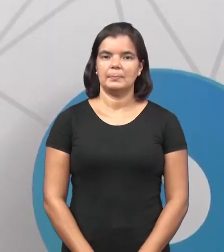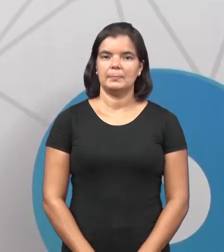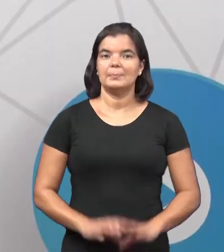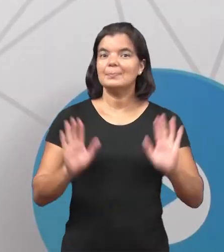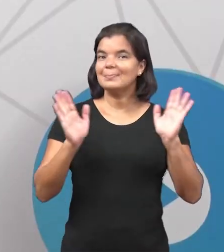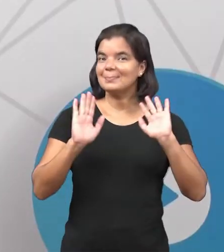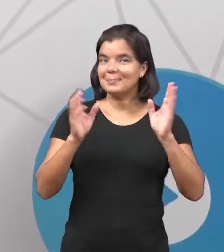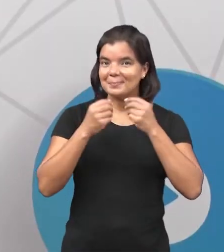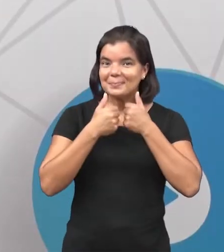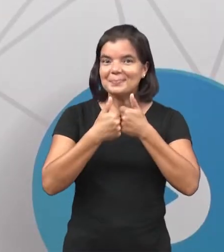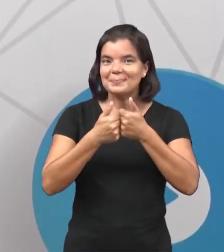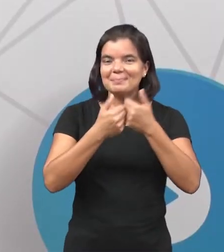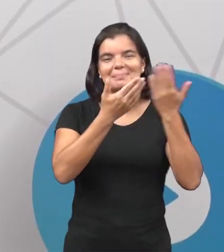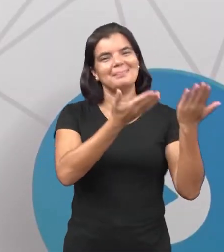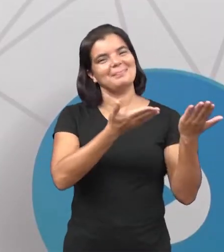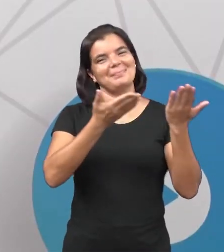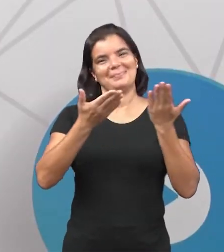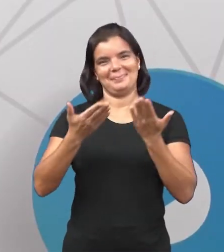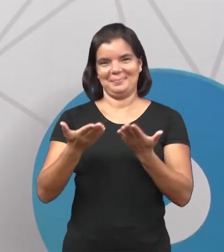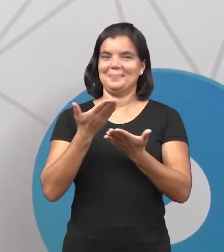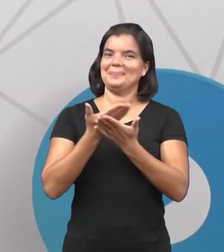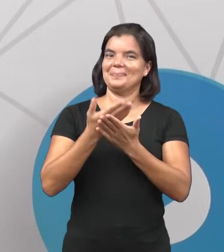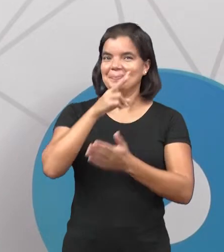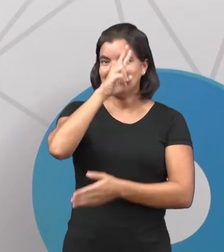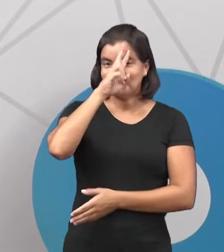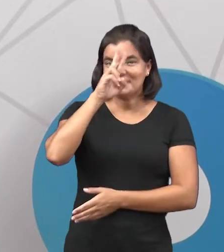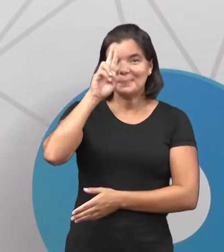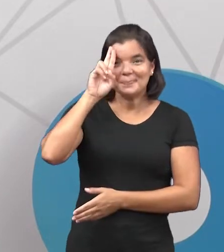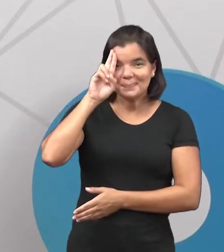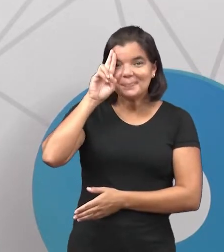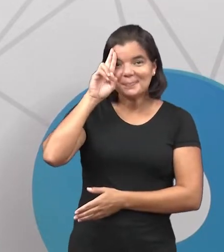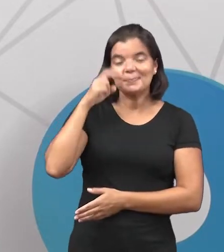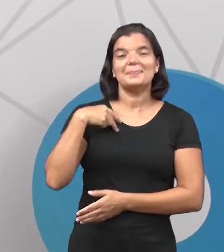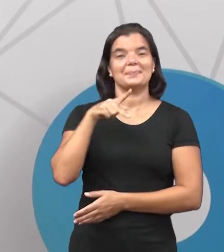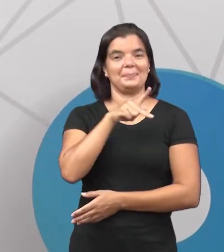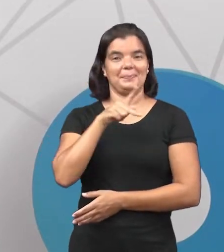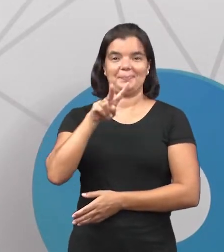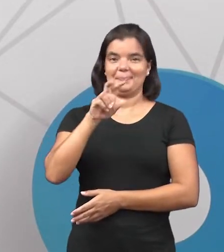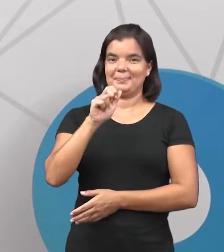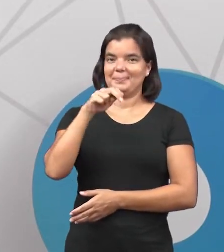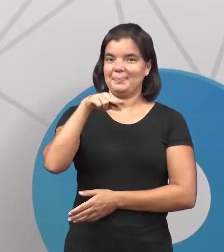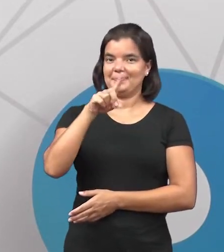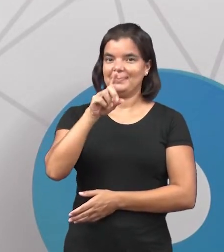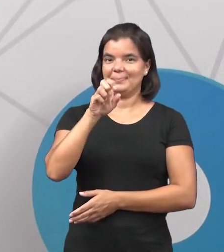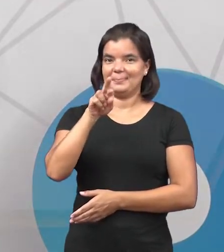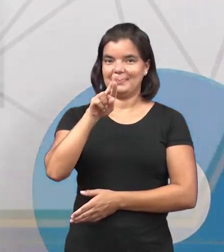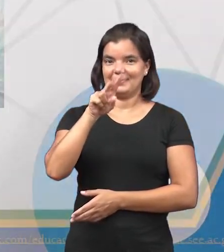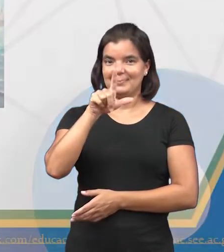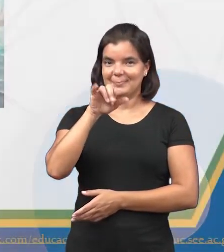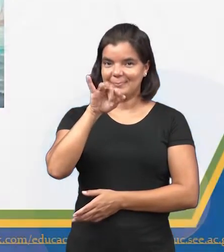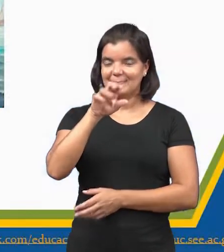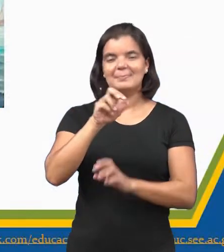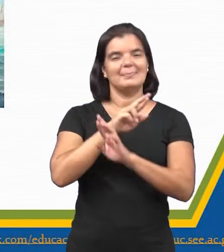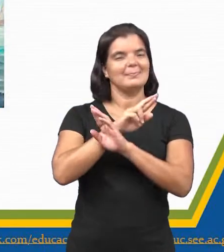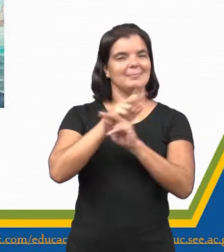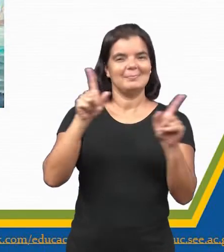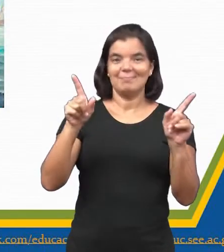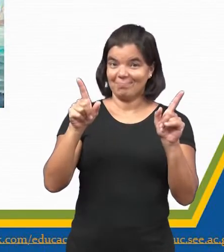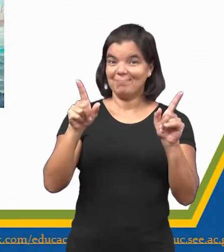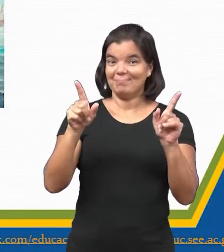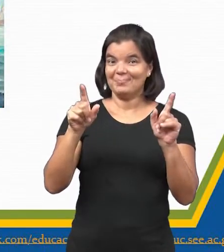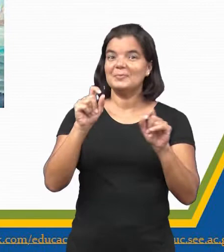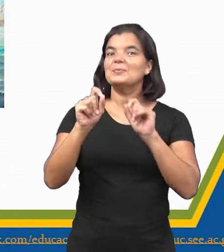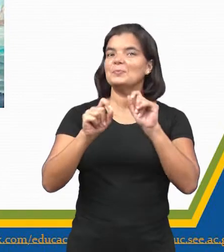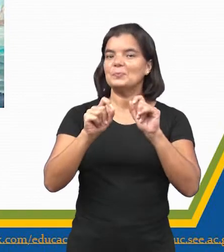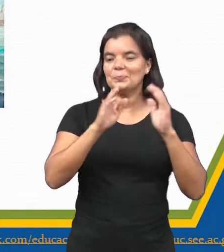Oi pessoal, sejam bem-vindos a mais uma aula de história, sou a professora Wanderleia e hoje nós vamos falar sobre os diferentes modelos